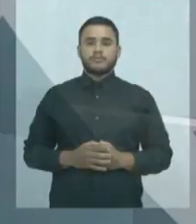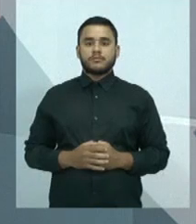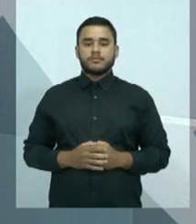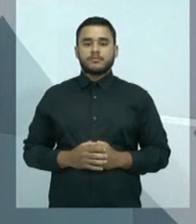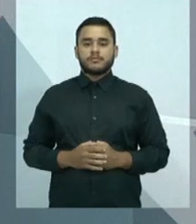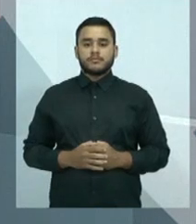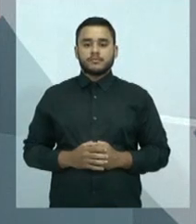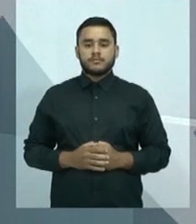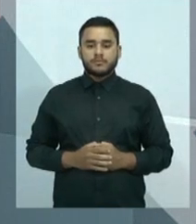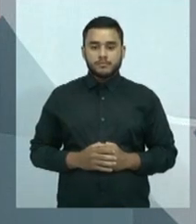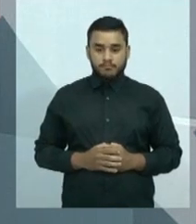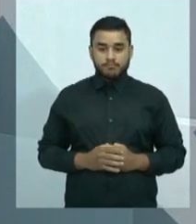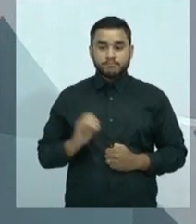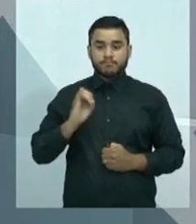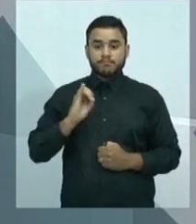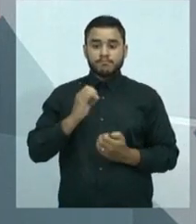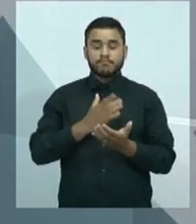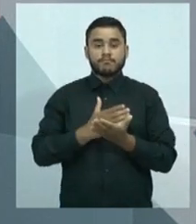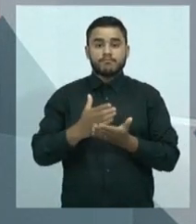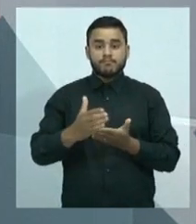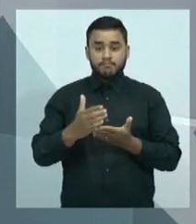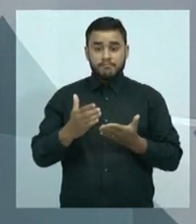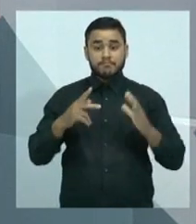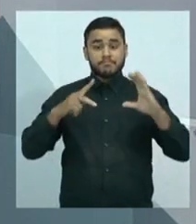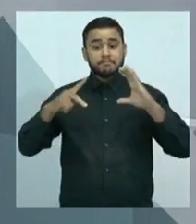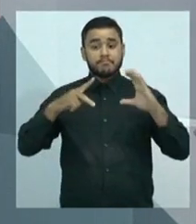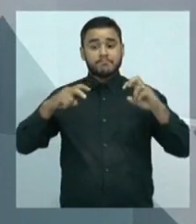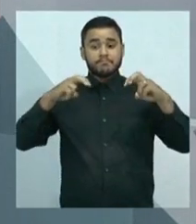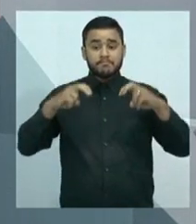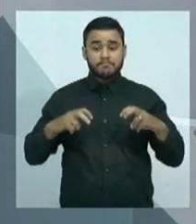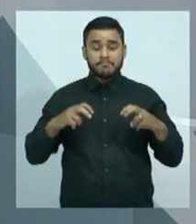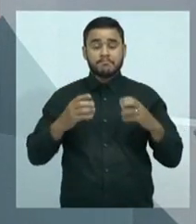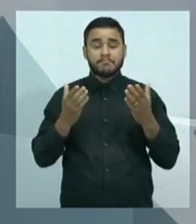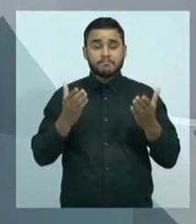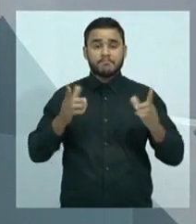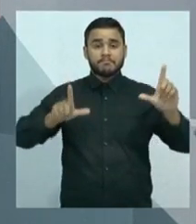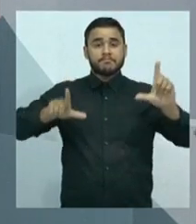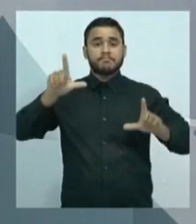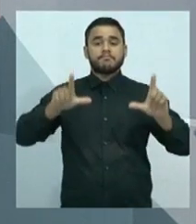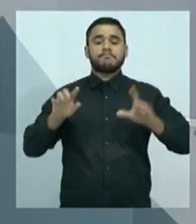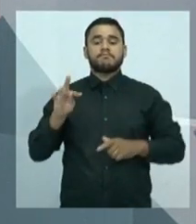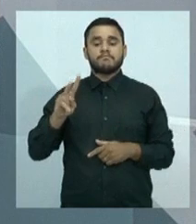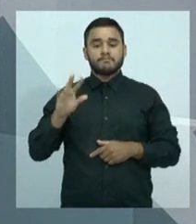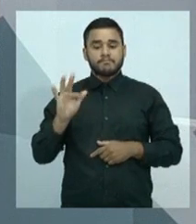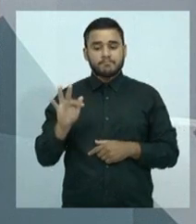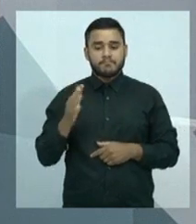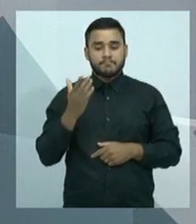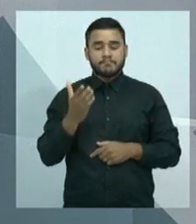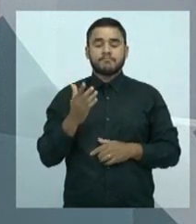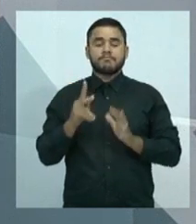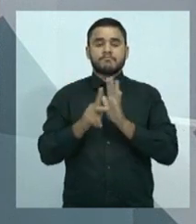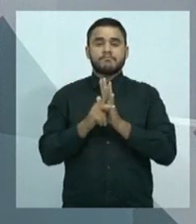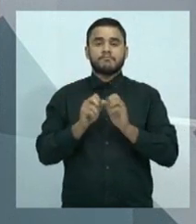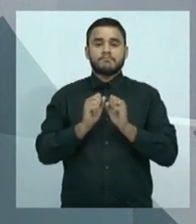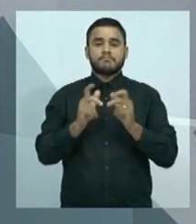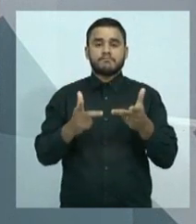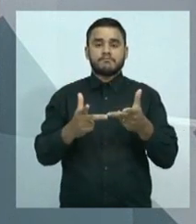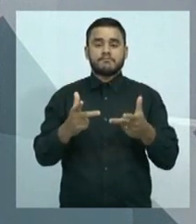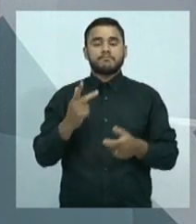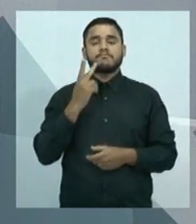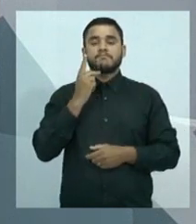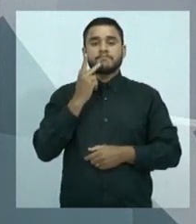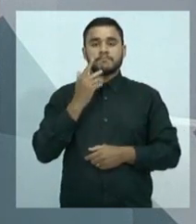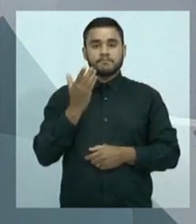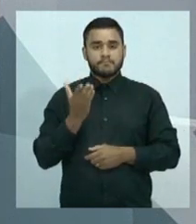Olá, estamos iniciando o Plenário da Cidade pela TV Fortaleza, a emissora da Câmara Municipal.